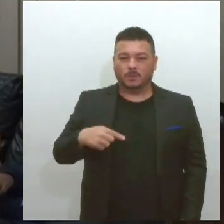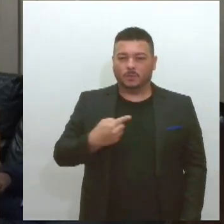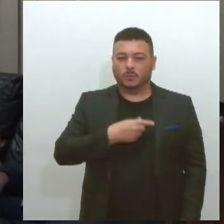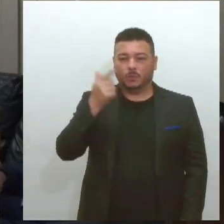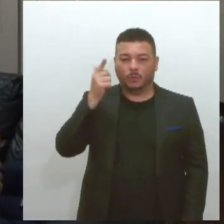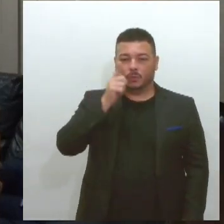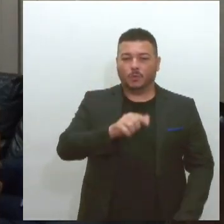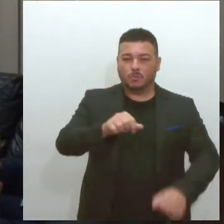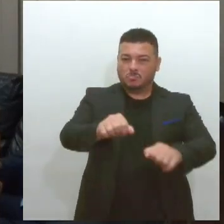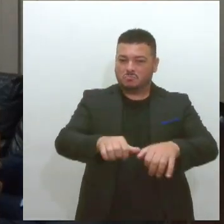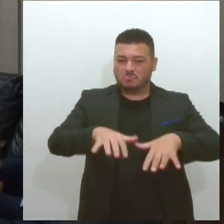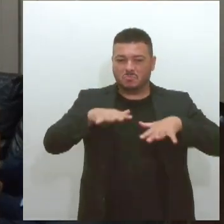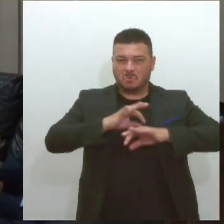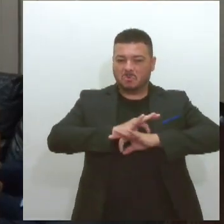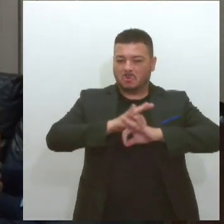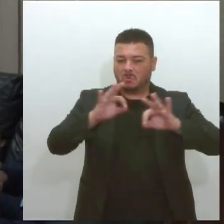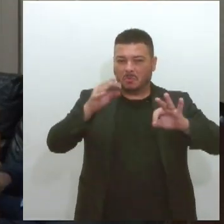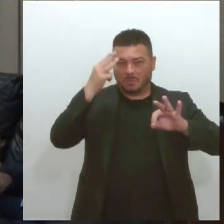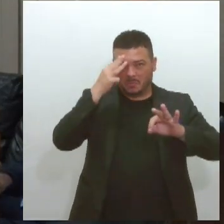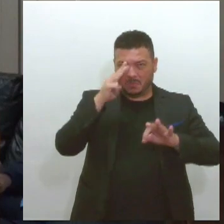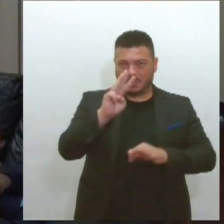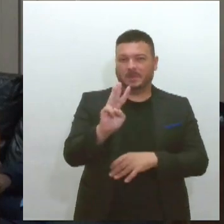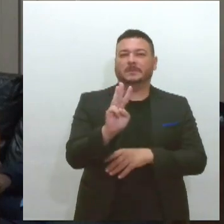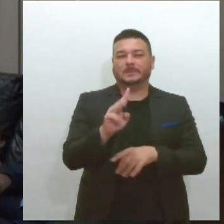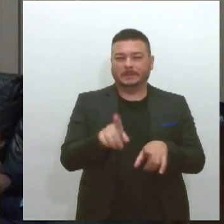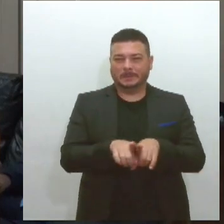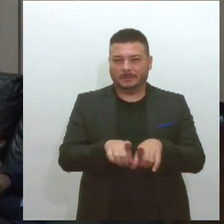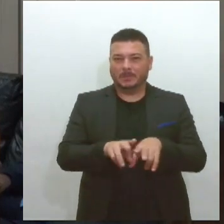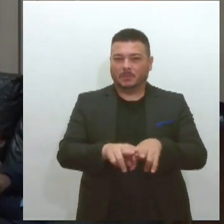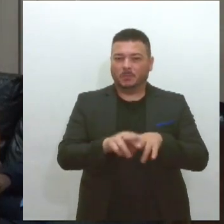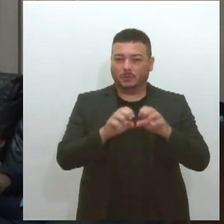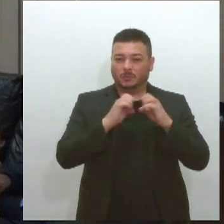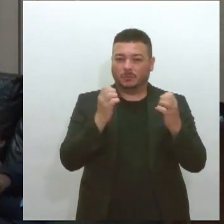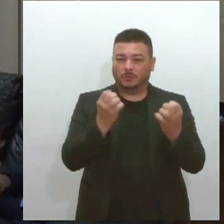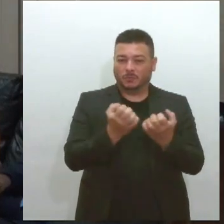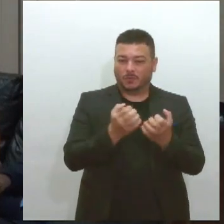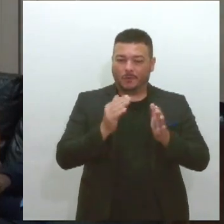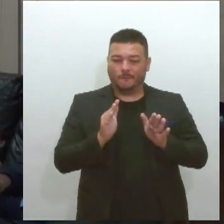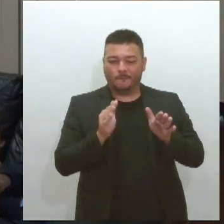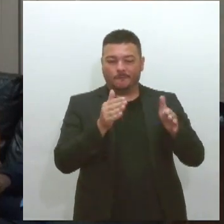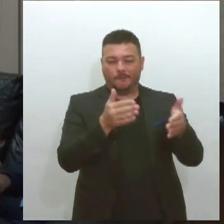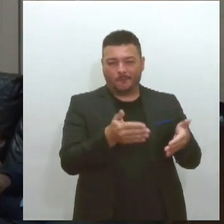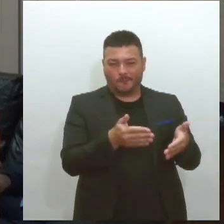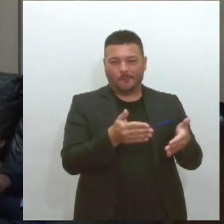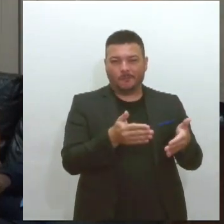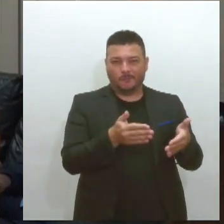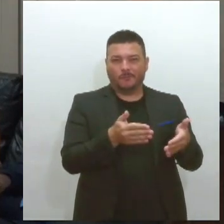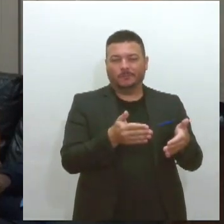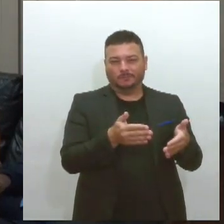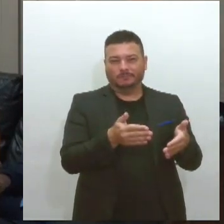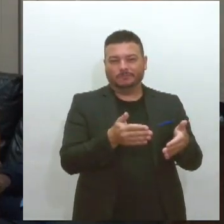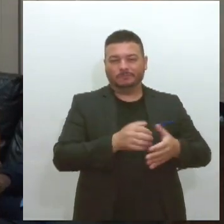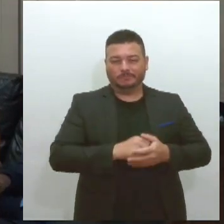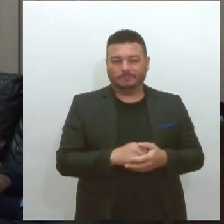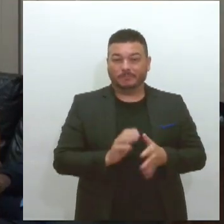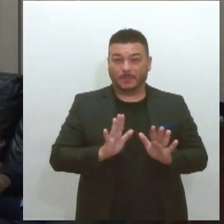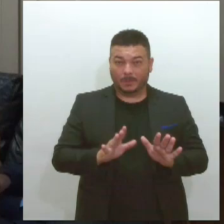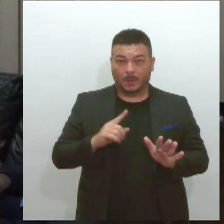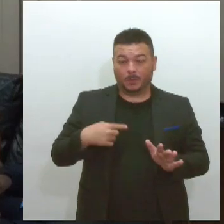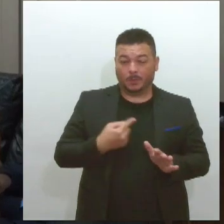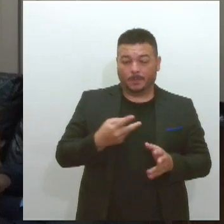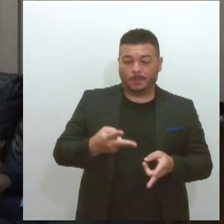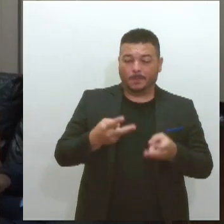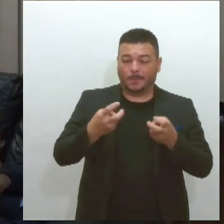bom durante esses três dias, mesmo sendo um evento voltado a um público mais específico, mas nós percebemos a grande